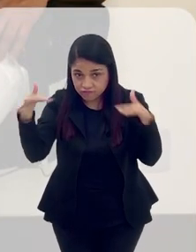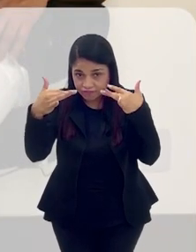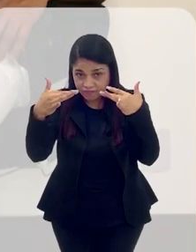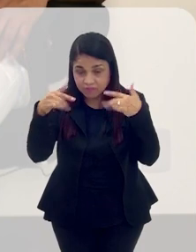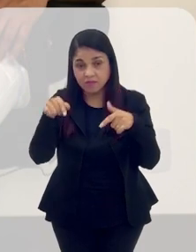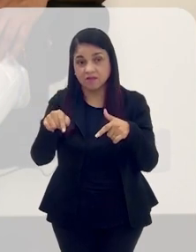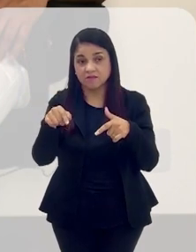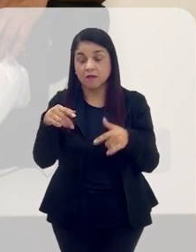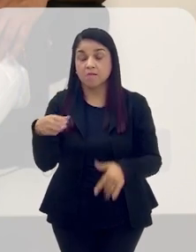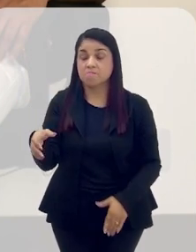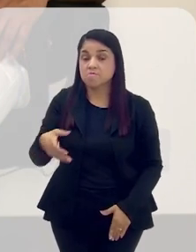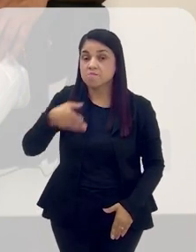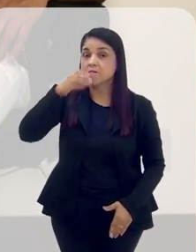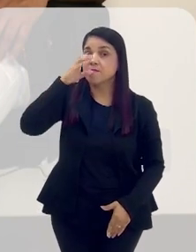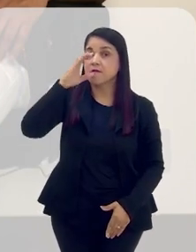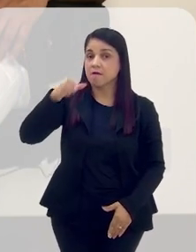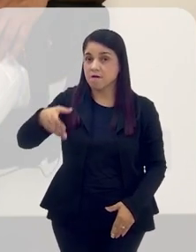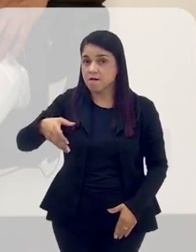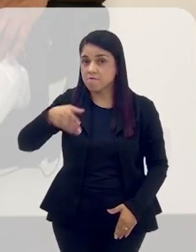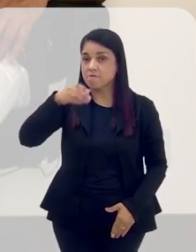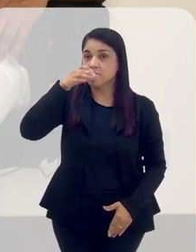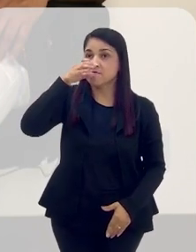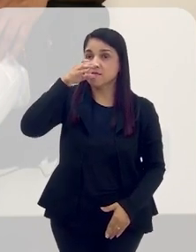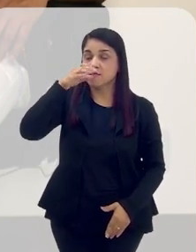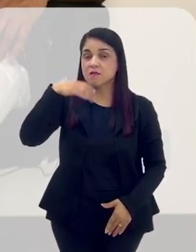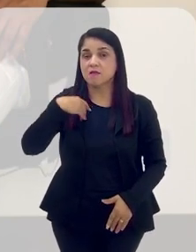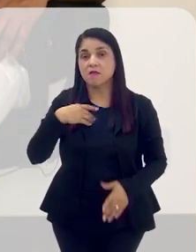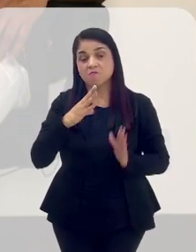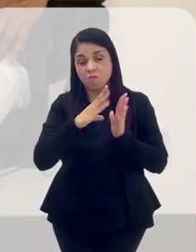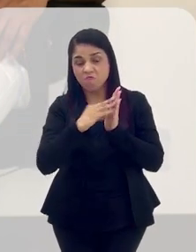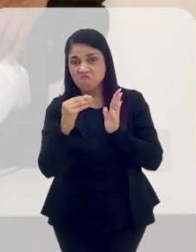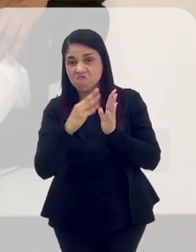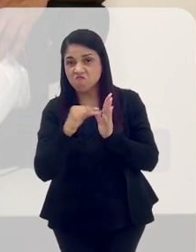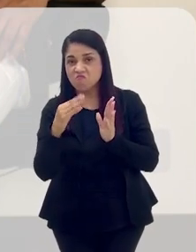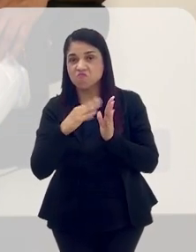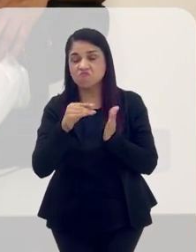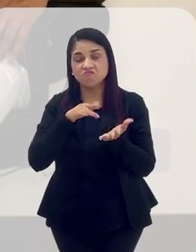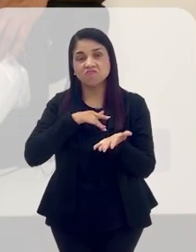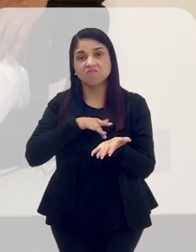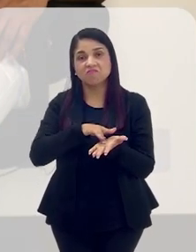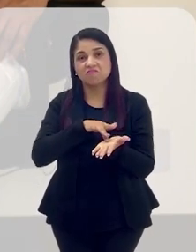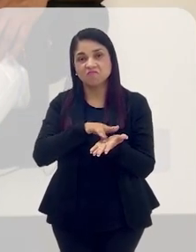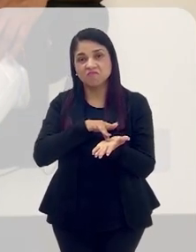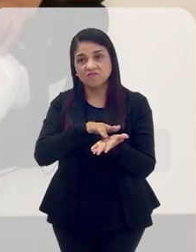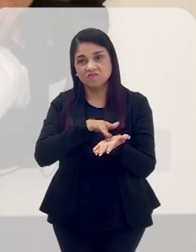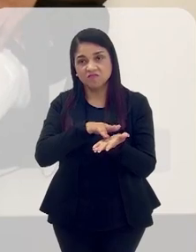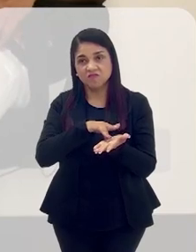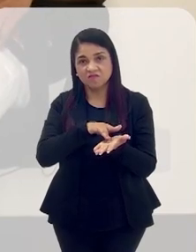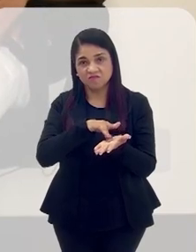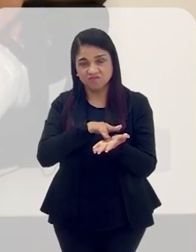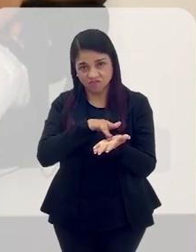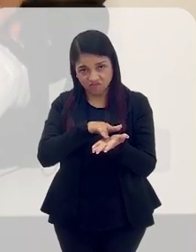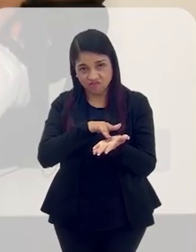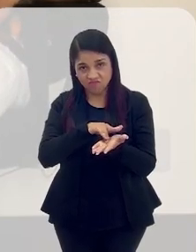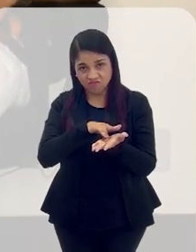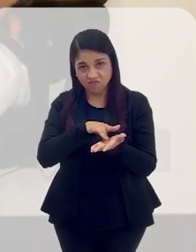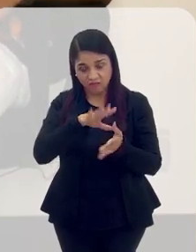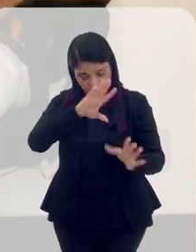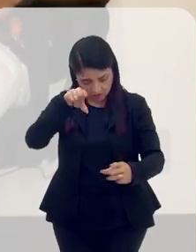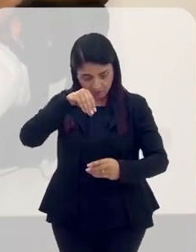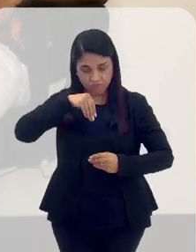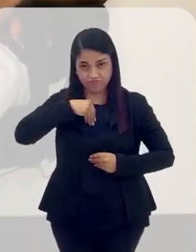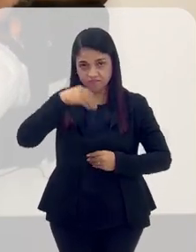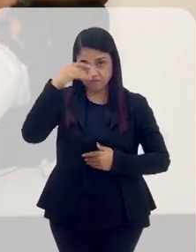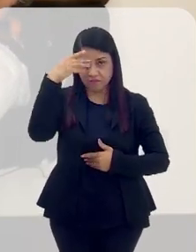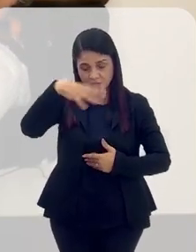fazendo isso. Ele está bebendo, fazendo de coisa, imitando-se. E às vezes ridicularizando. Que